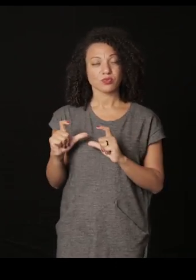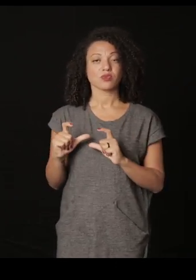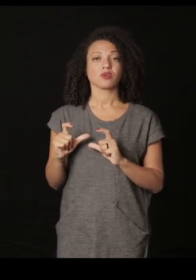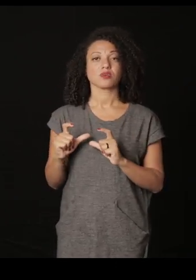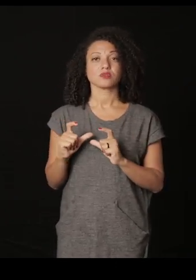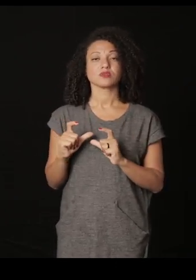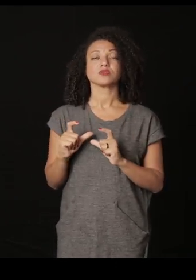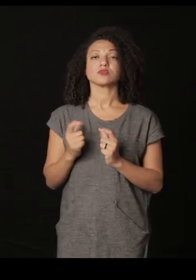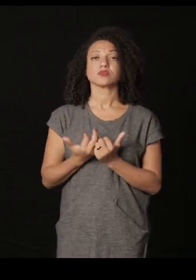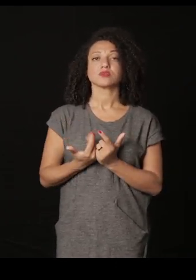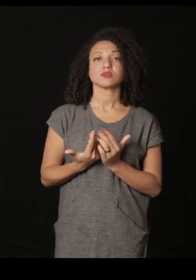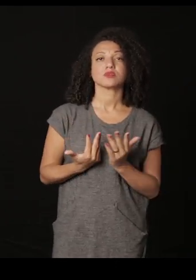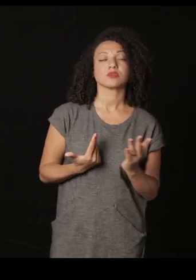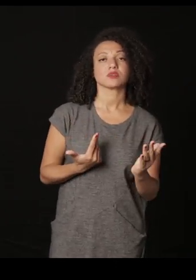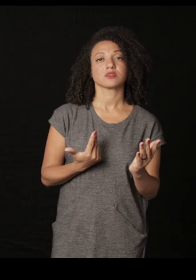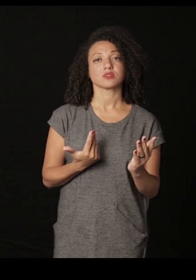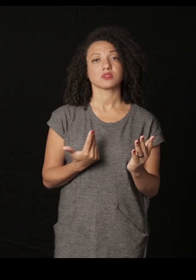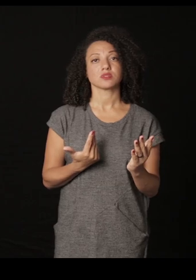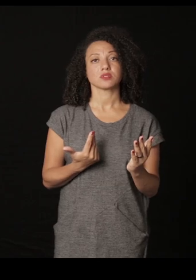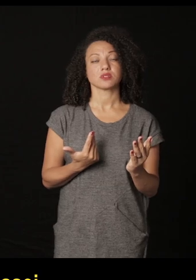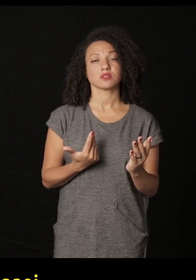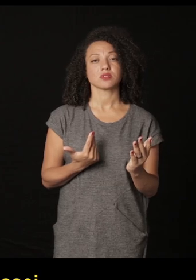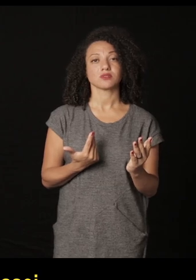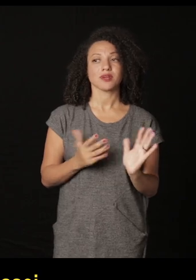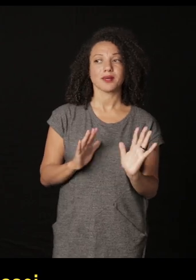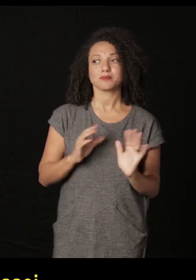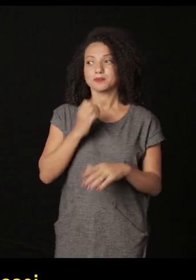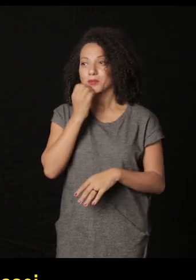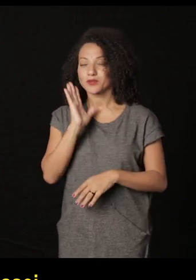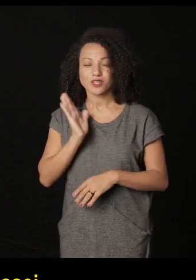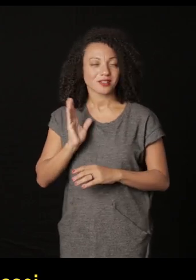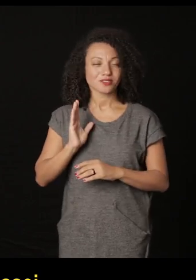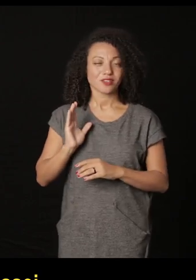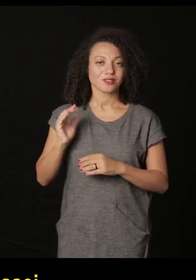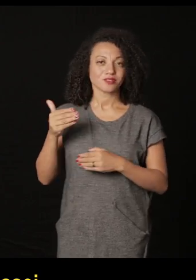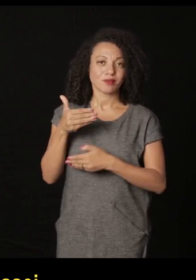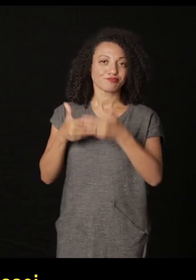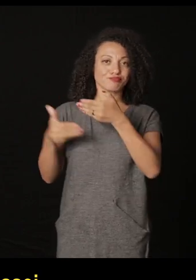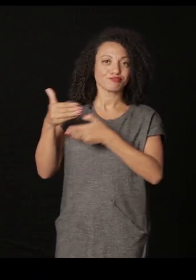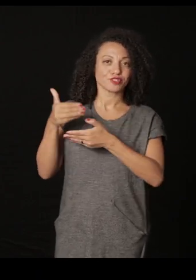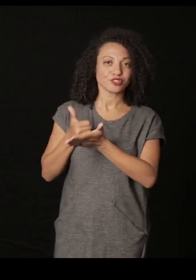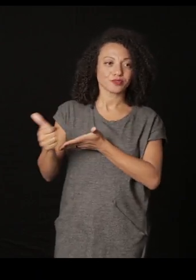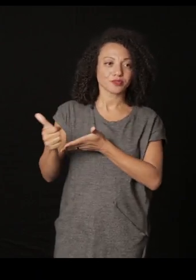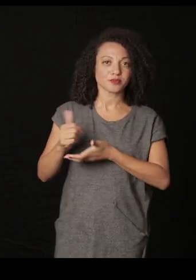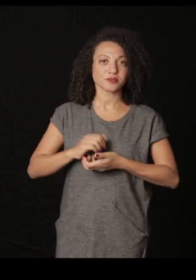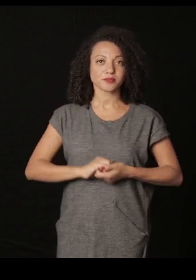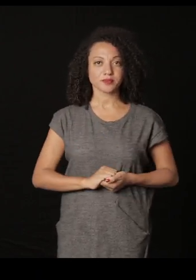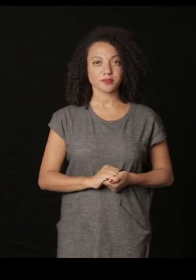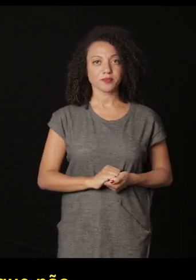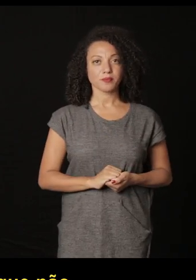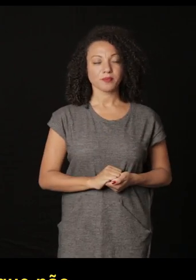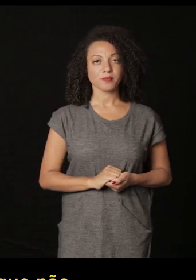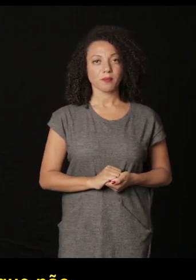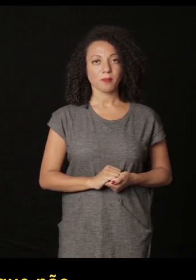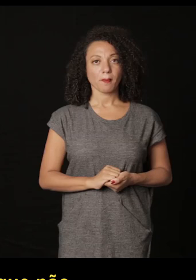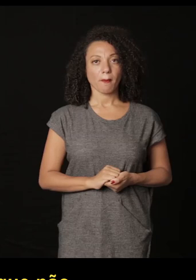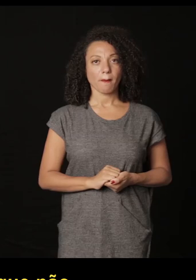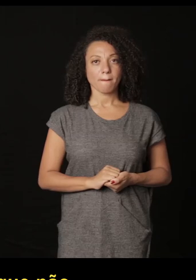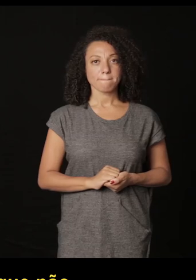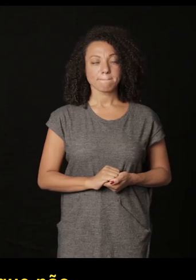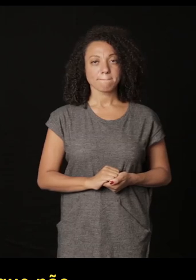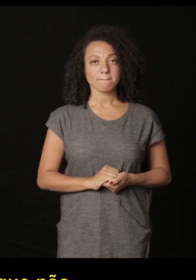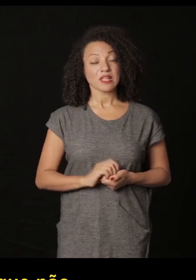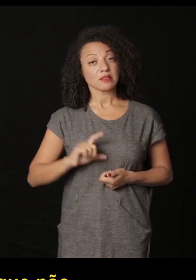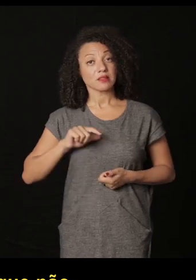do do arquivo bom já tinha passado já passei é bom depois